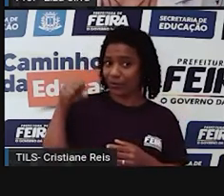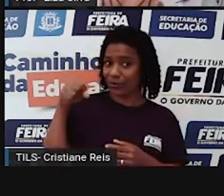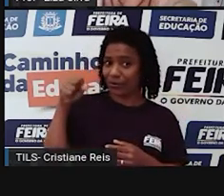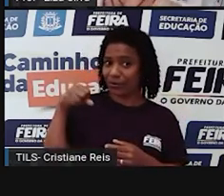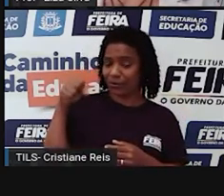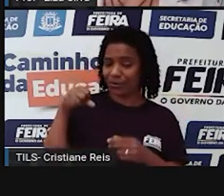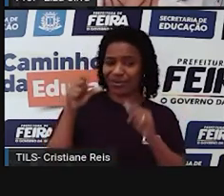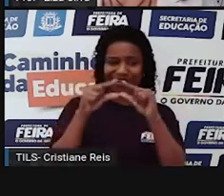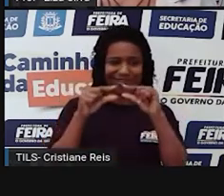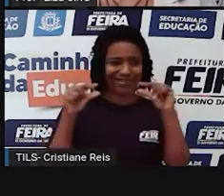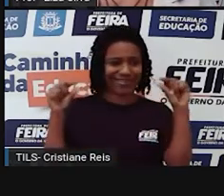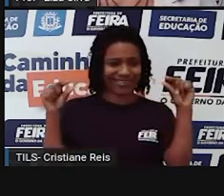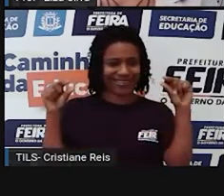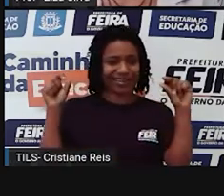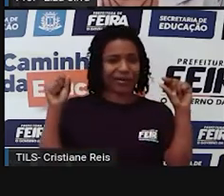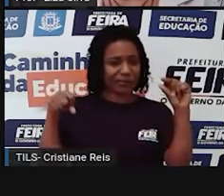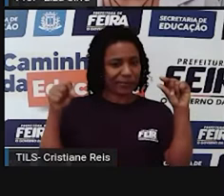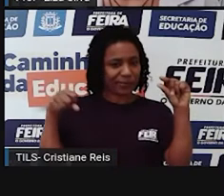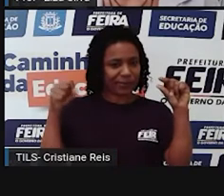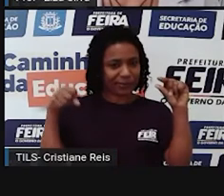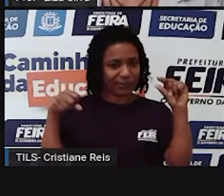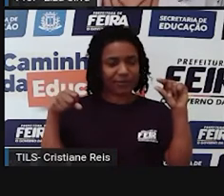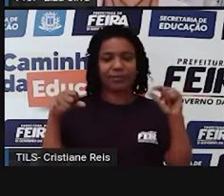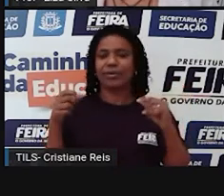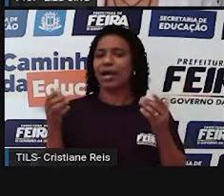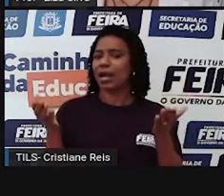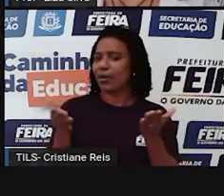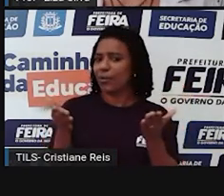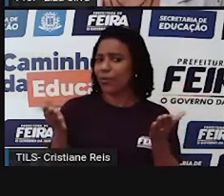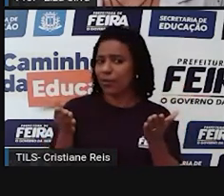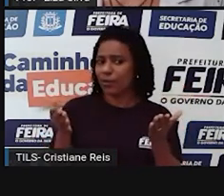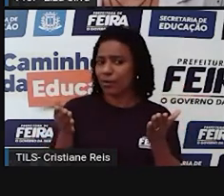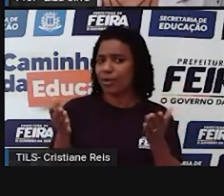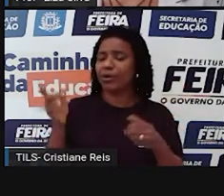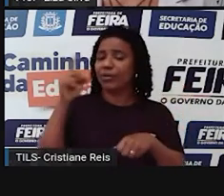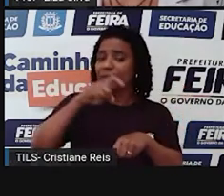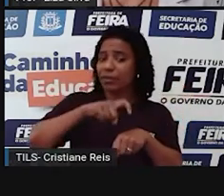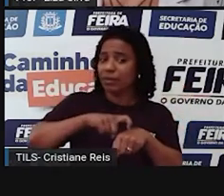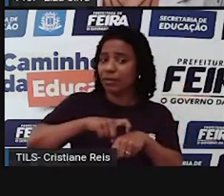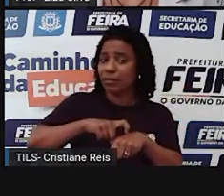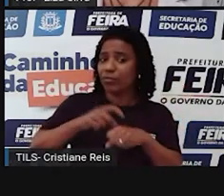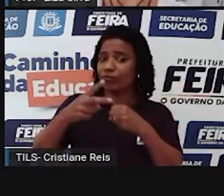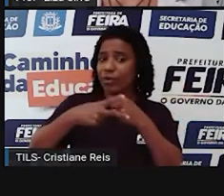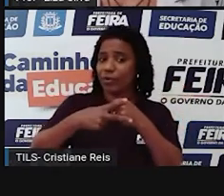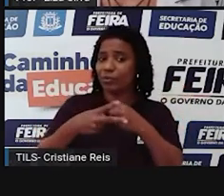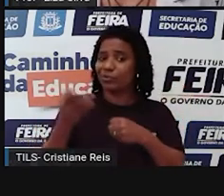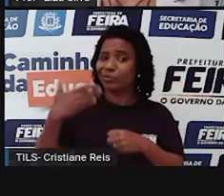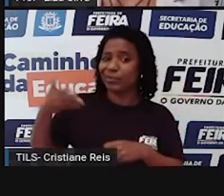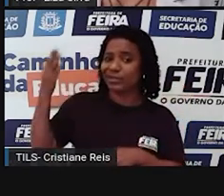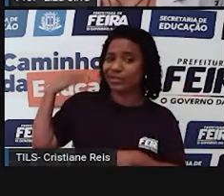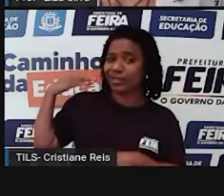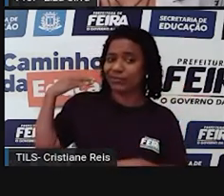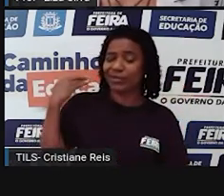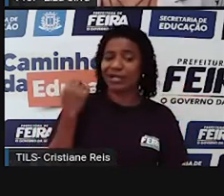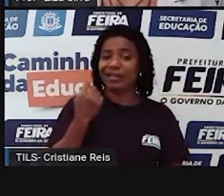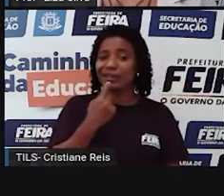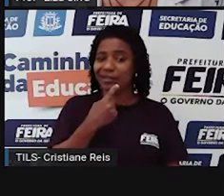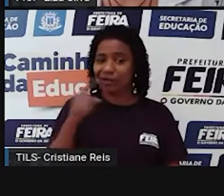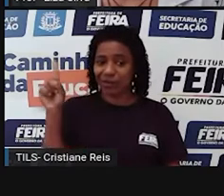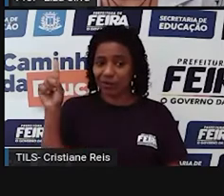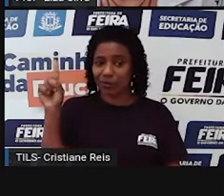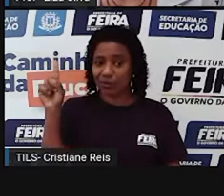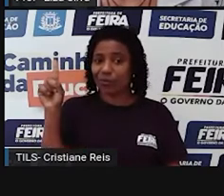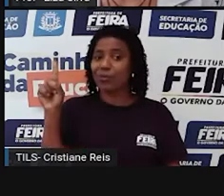Mas, como formamos frases com este tempo verbal negando uma ação ou um